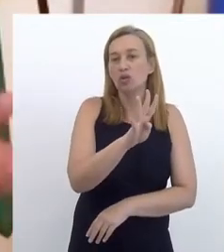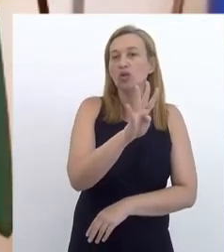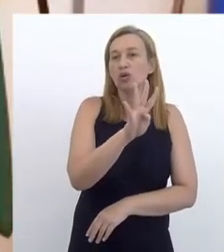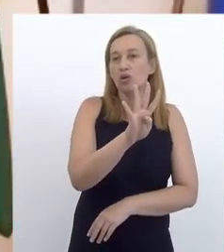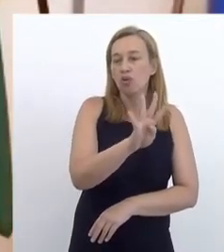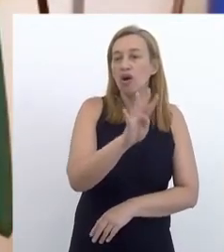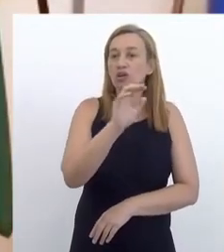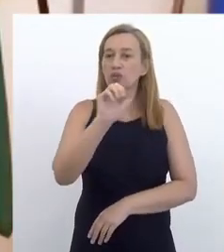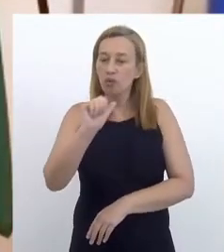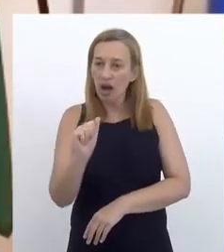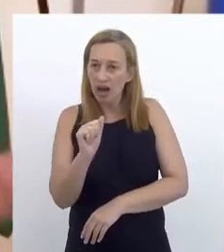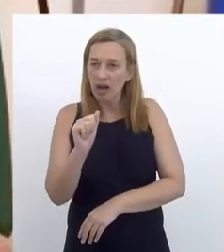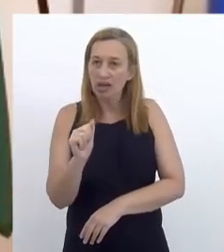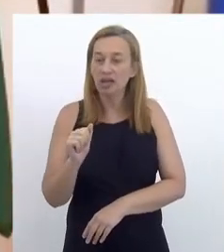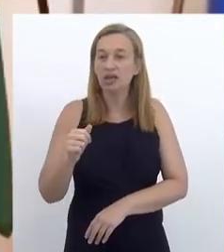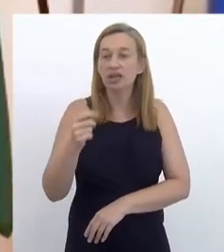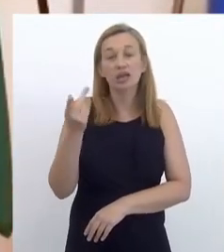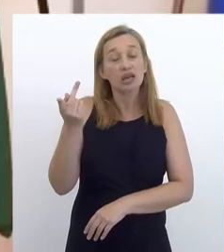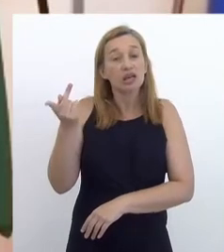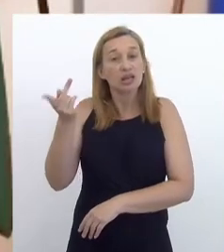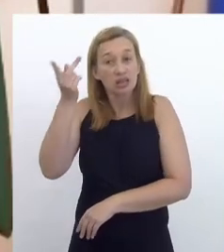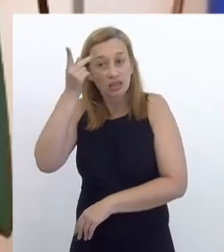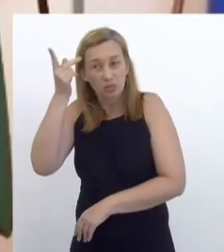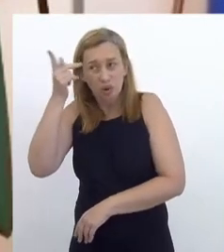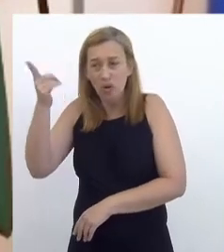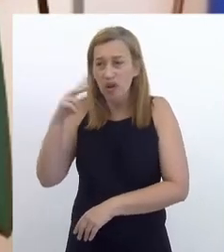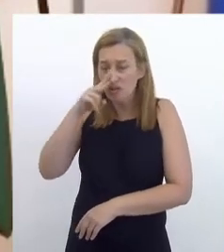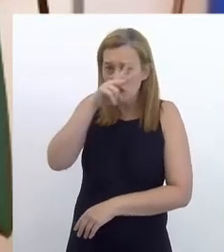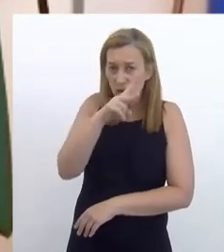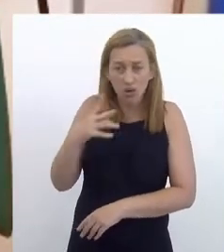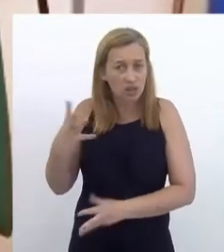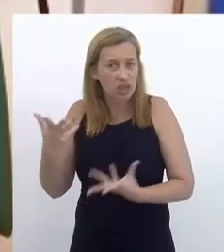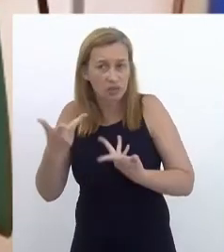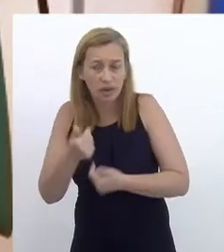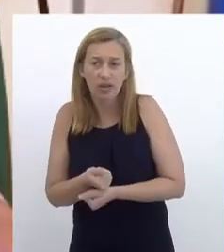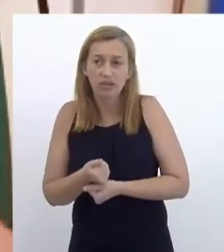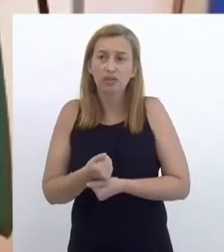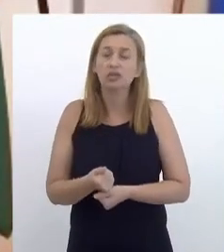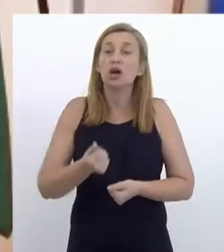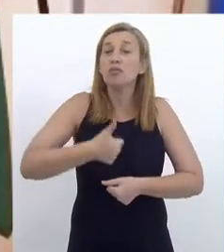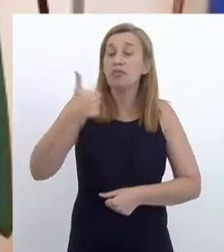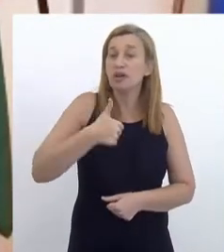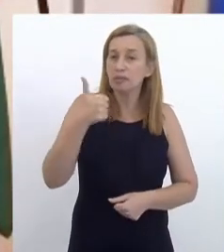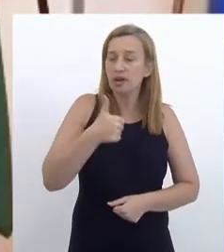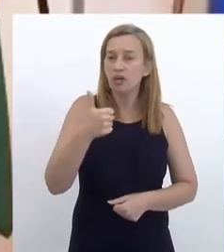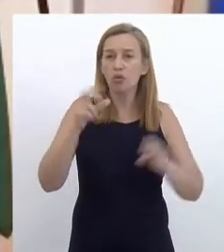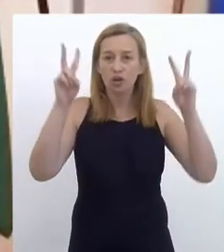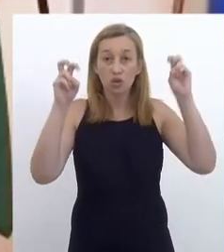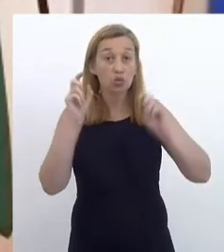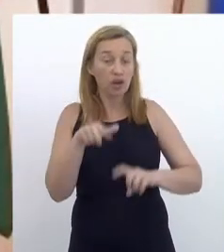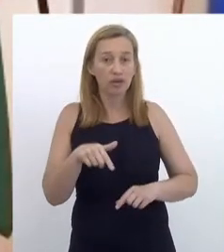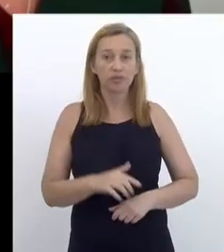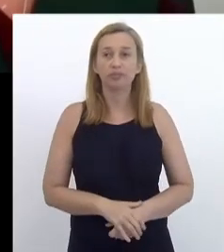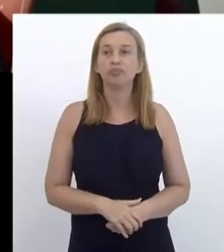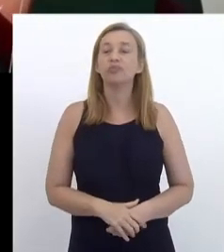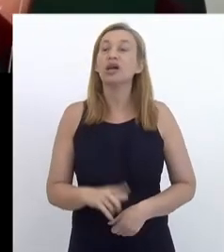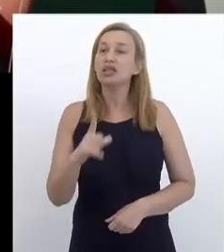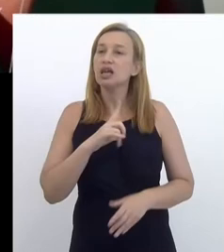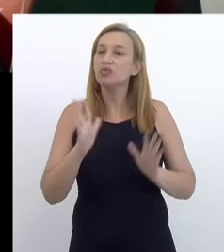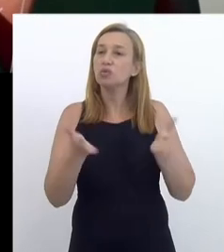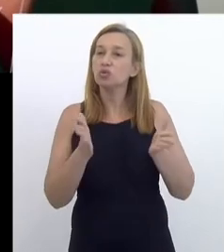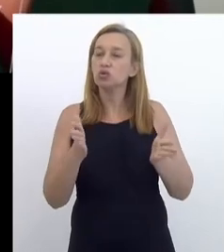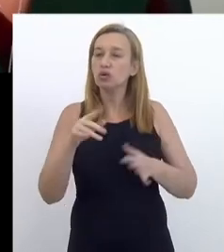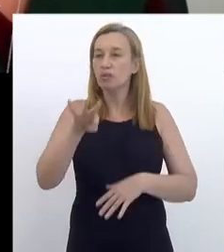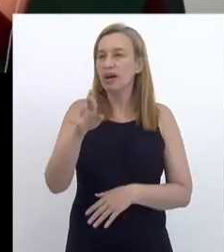são claras, são muito fortes, e que tornam essa rota uma maneira imbatível. A primeira questão é que nós temos